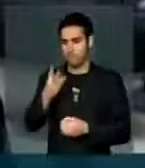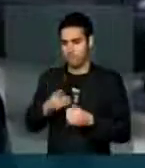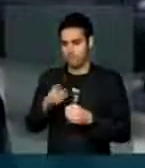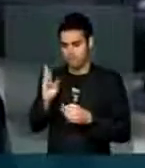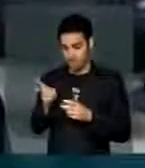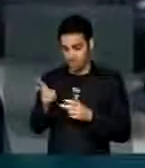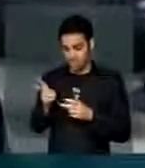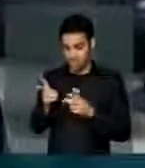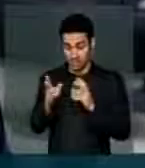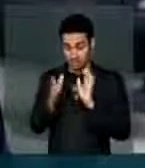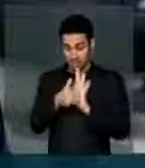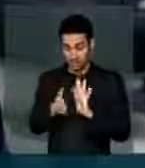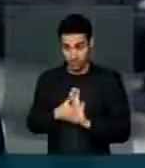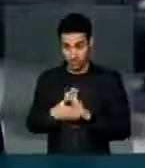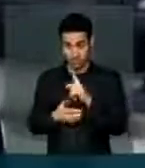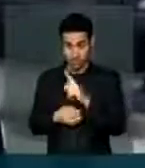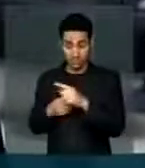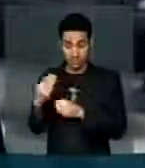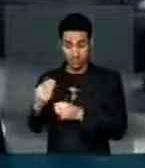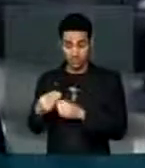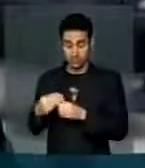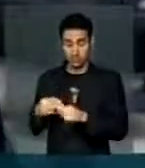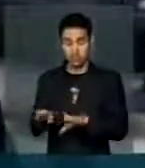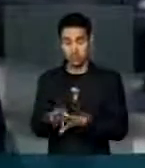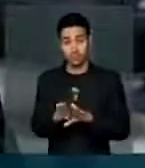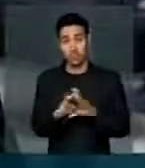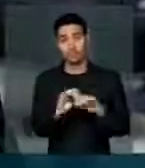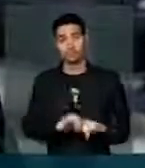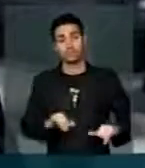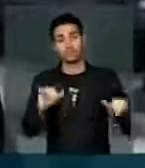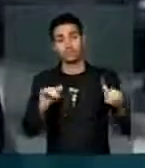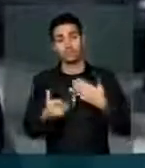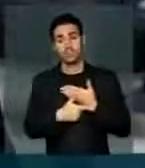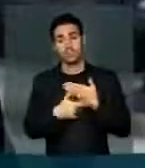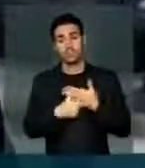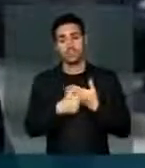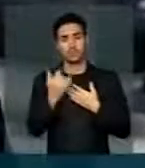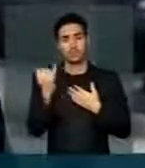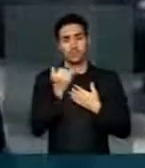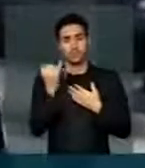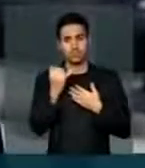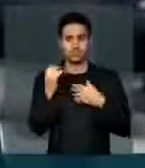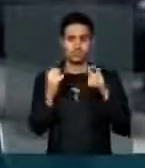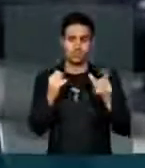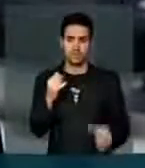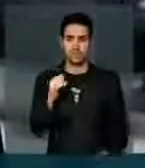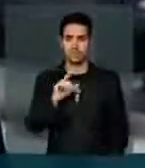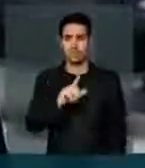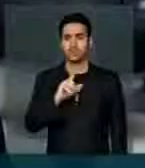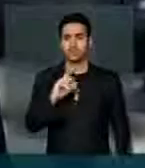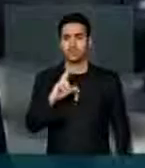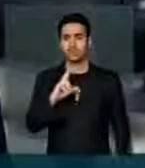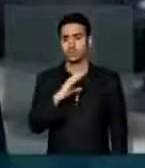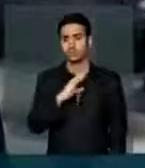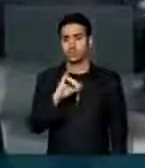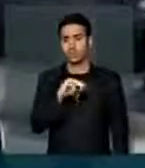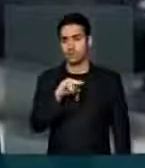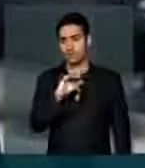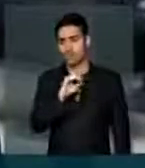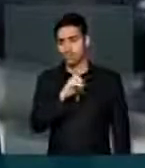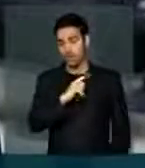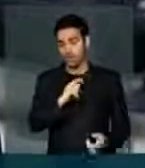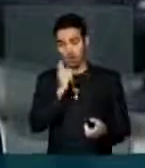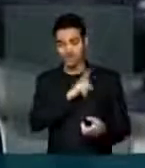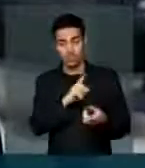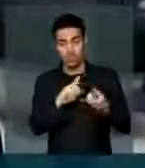proposta lá no seu município. Quero aqui destacar também o papel relevante do Luciano, que fez uma